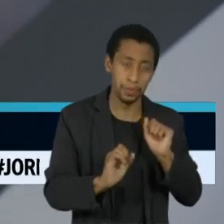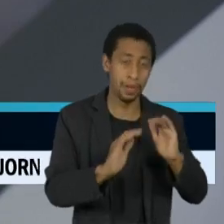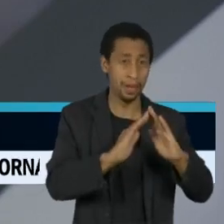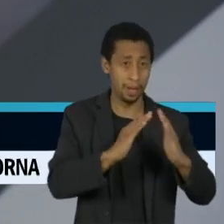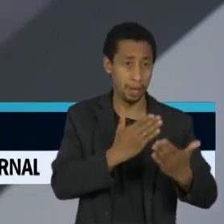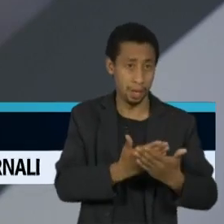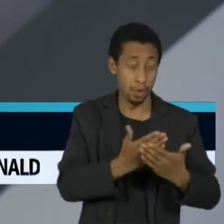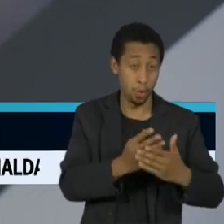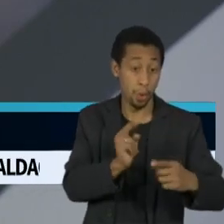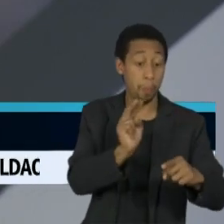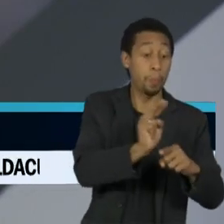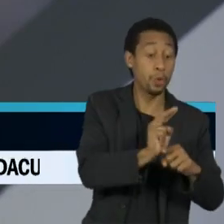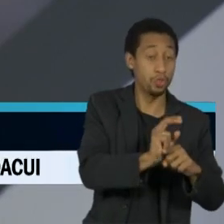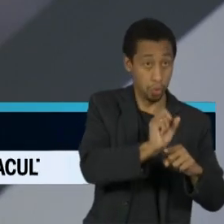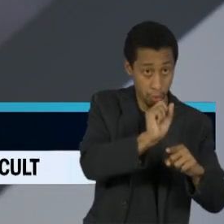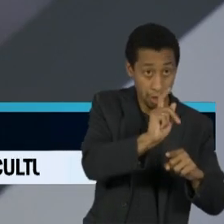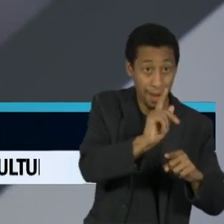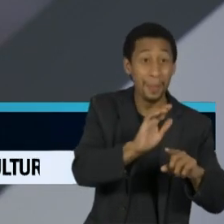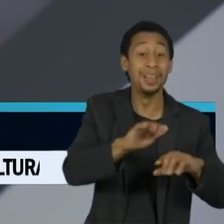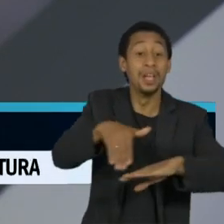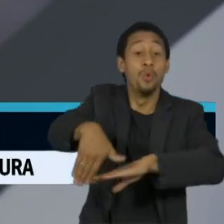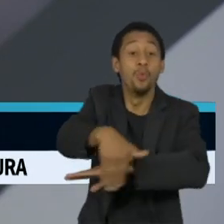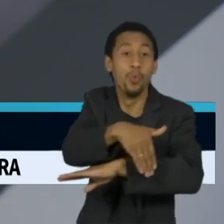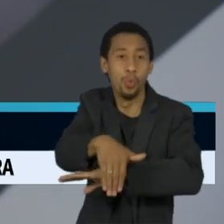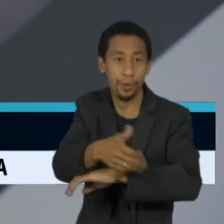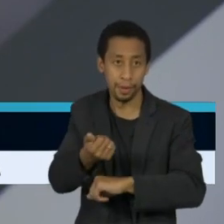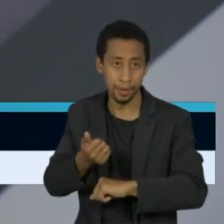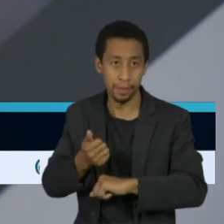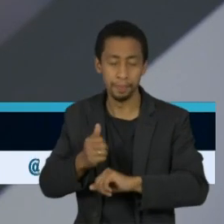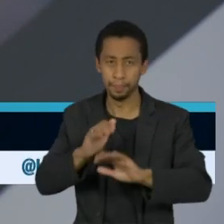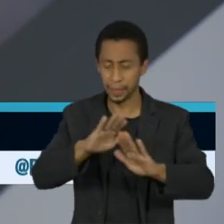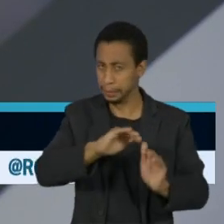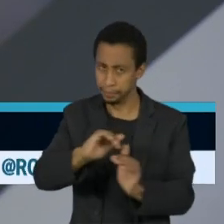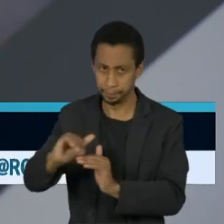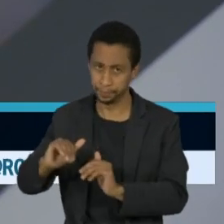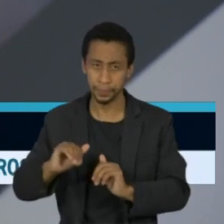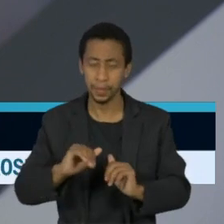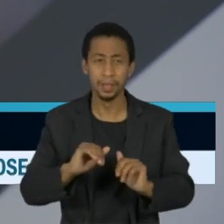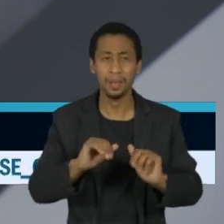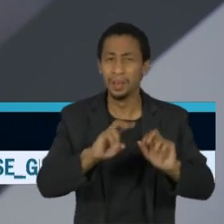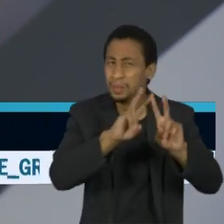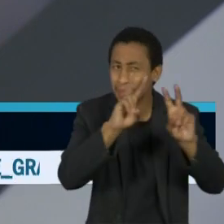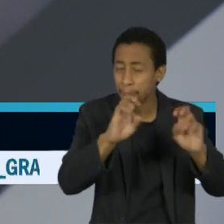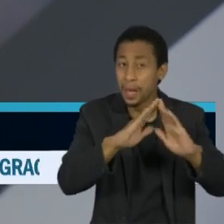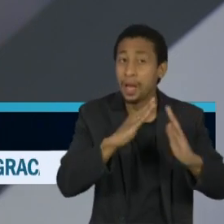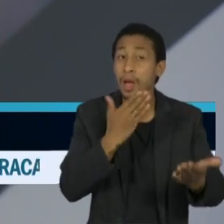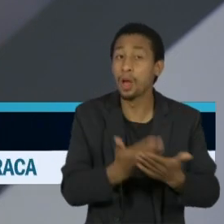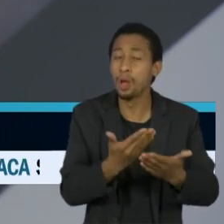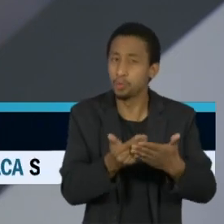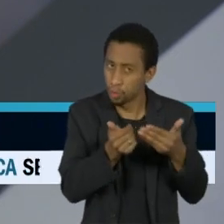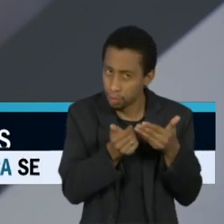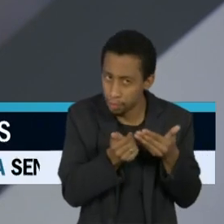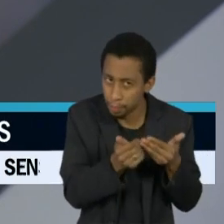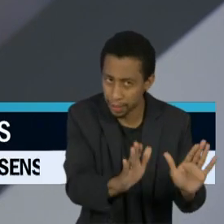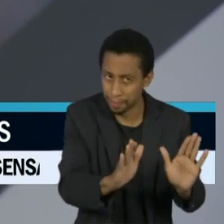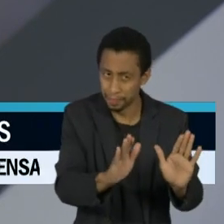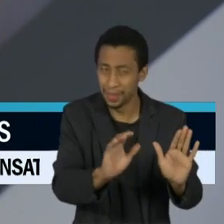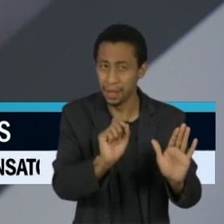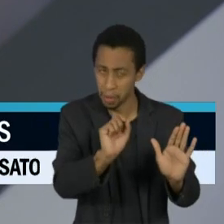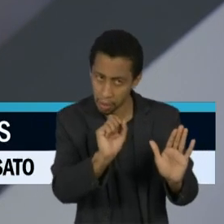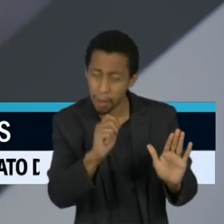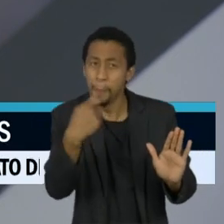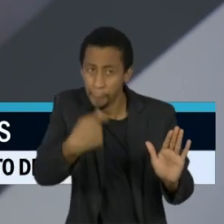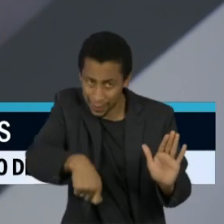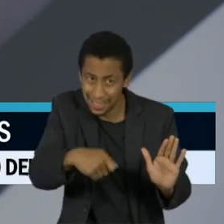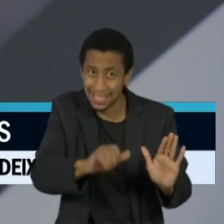entrar nesse mérito, eu vou entrar no mérito das escolas voltarem. Por melhor que seja o protocolo, os governos precisam se comunicar com